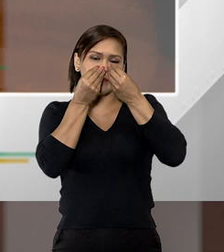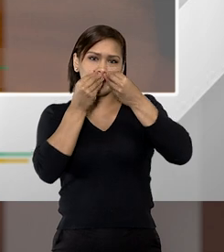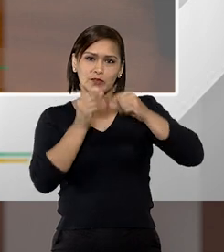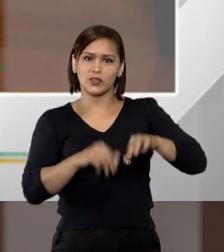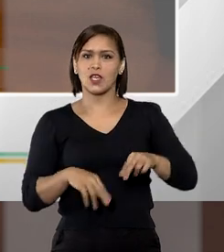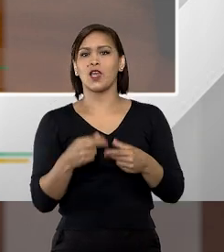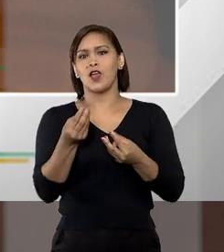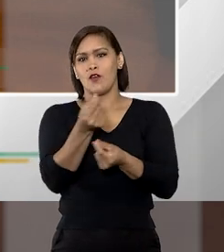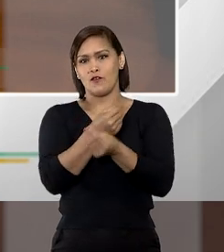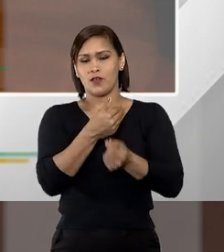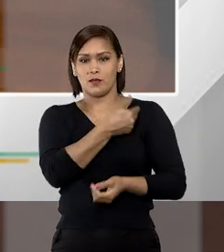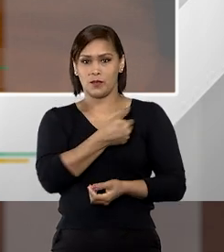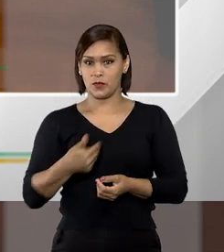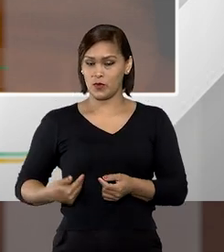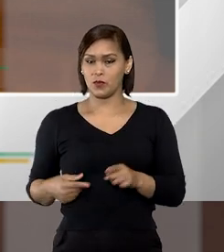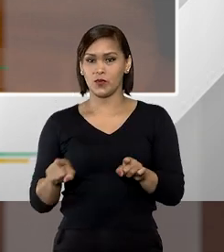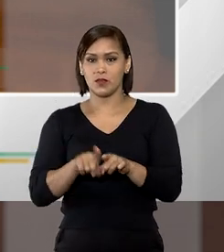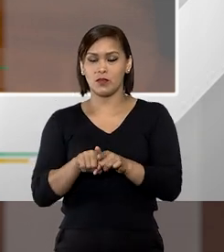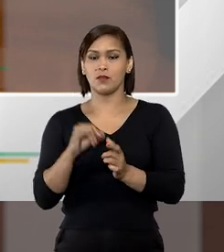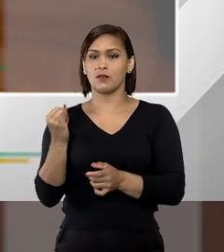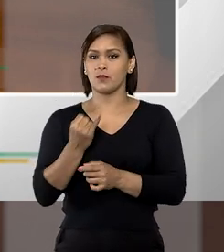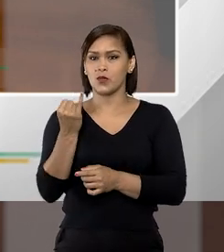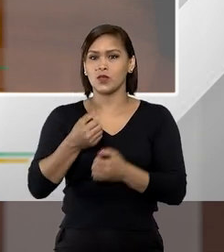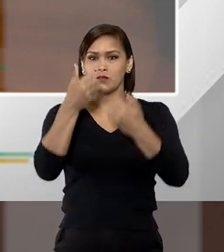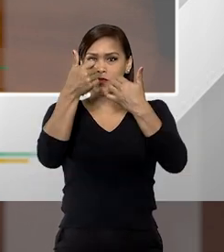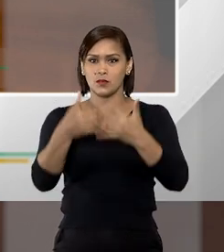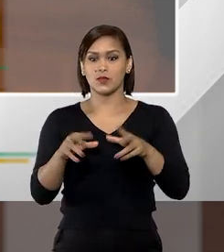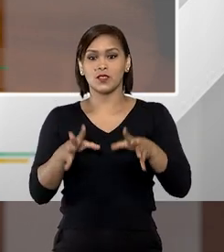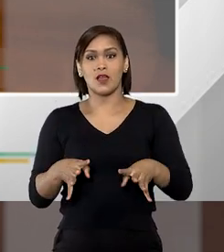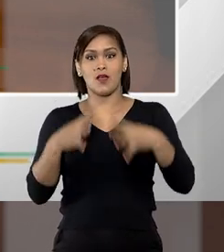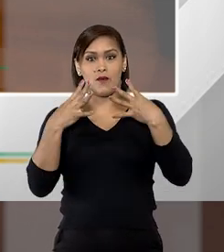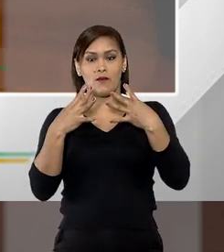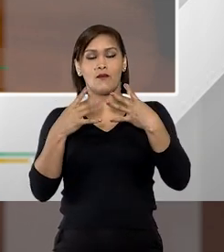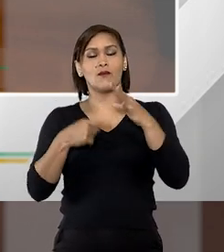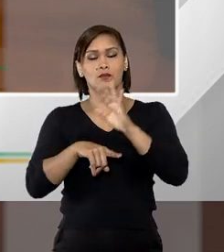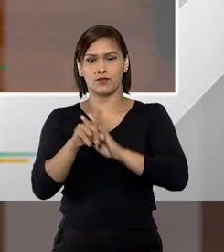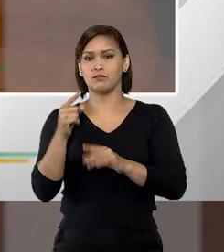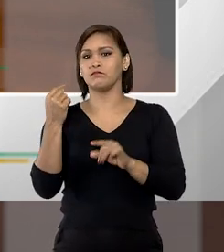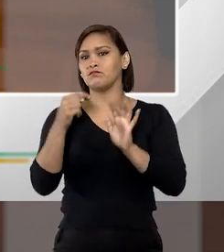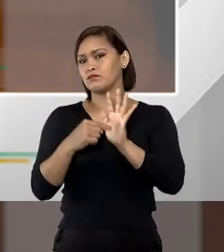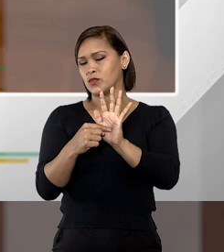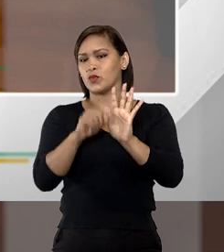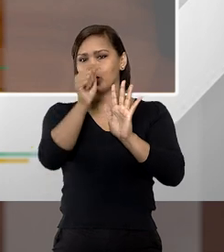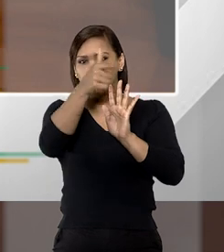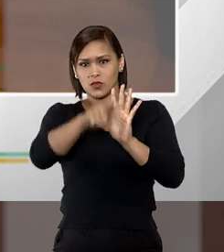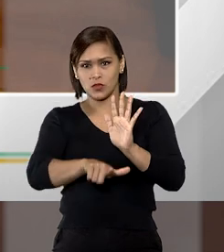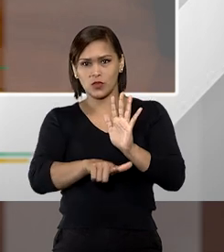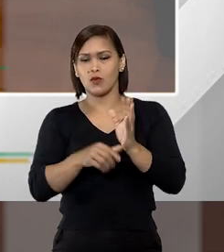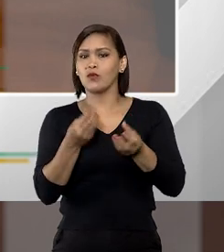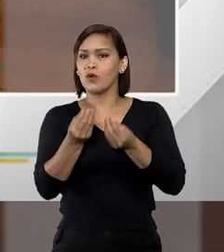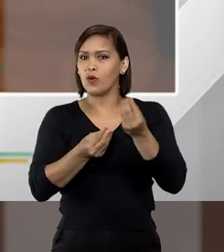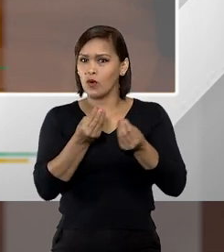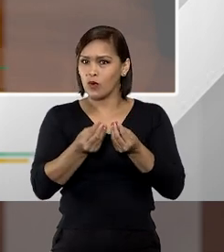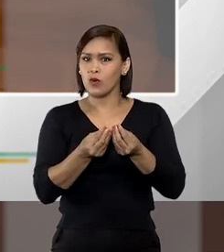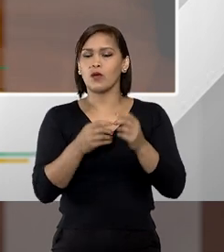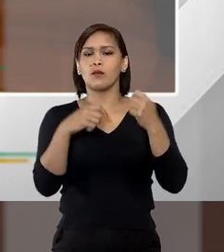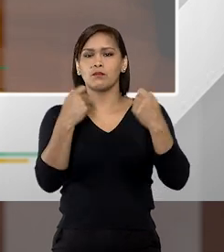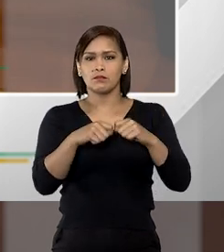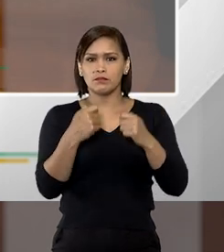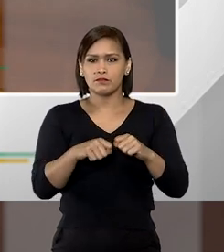então o que é importante eu colocar nessa questão que eu acho que é um alerta é um alerta para mostrar mais uma vez o quanto que a gente